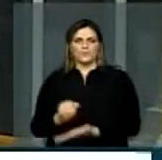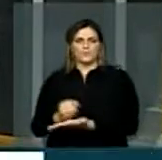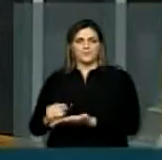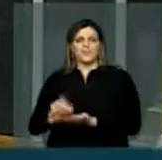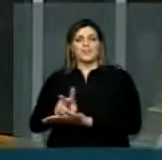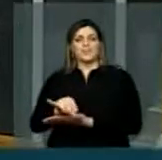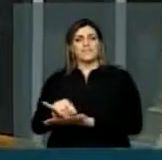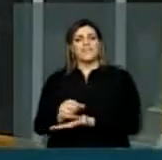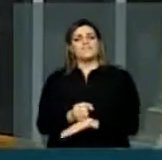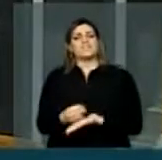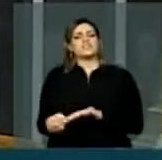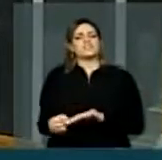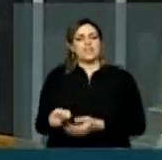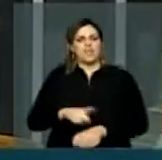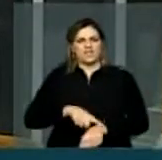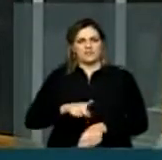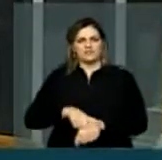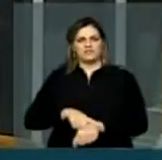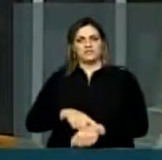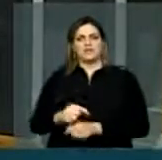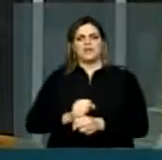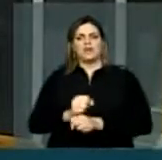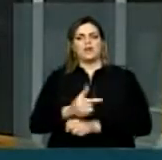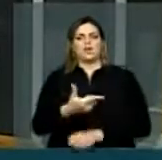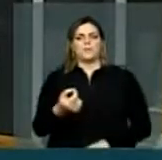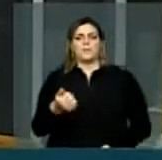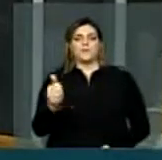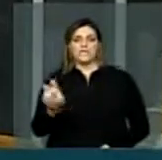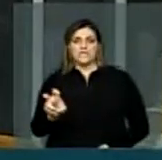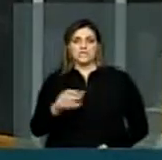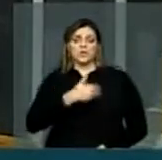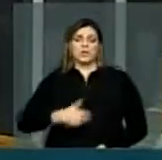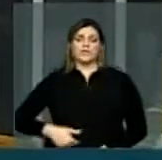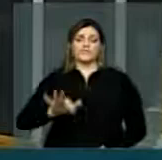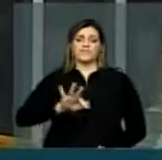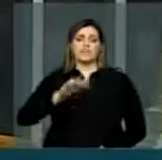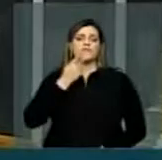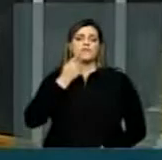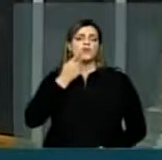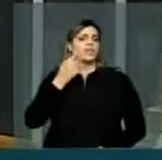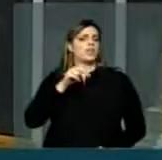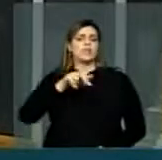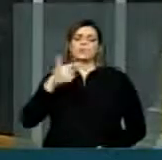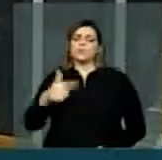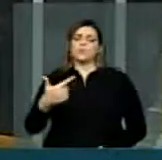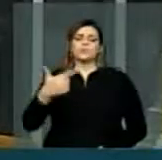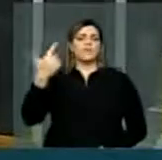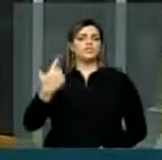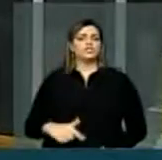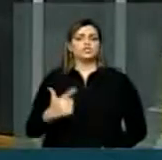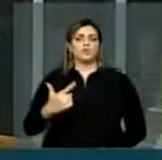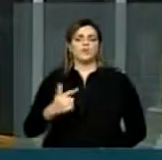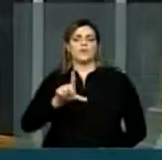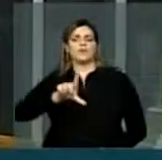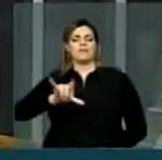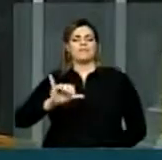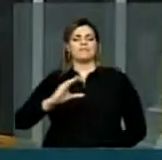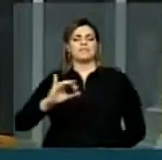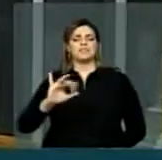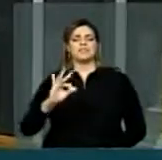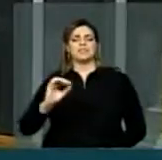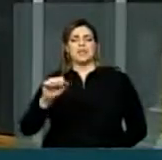2015, o governo já garantiu que não vai haver relicitação, o governo já garantiu que as concessionárias de energia elétrica se enquadrarem